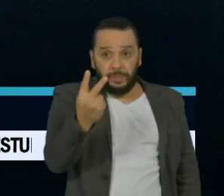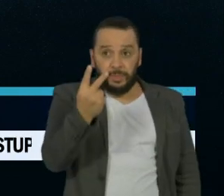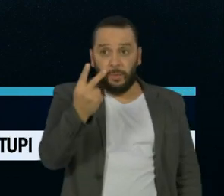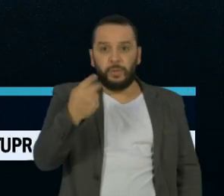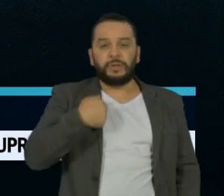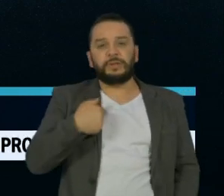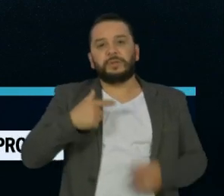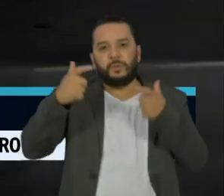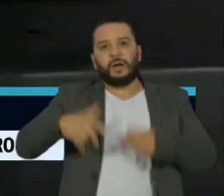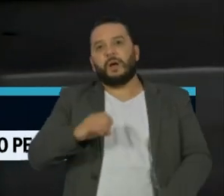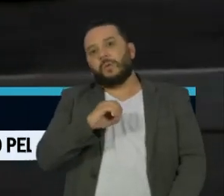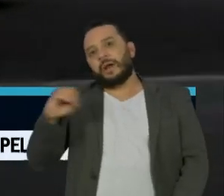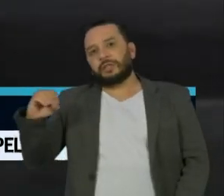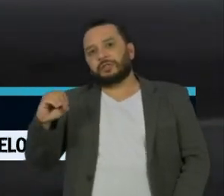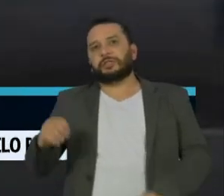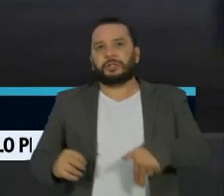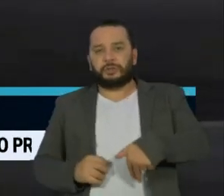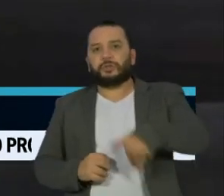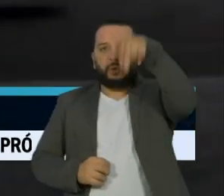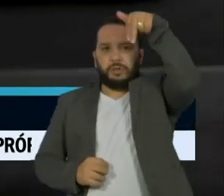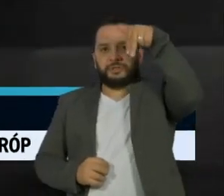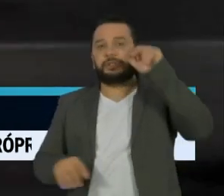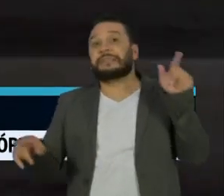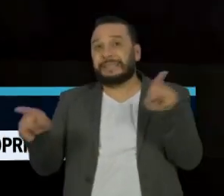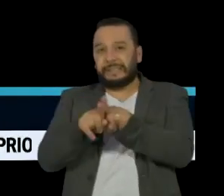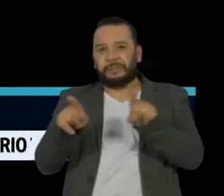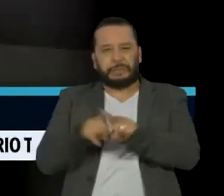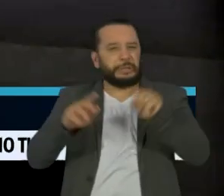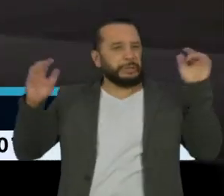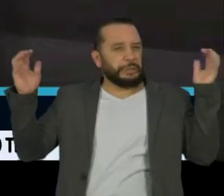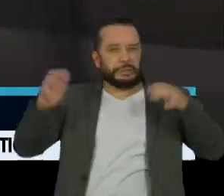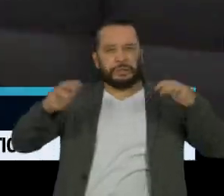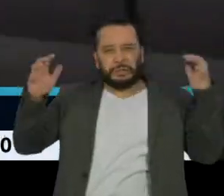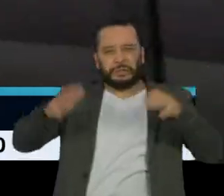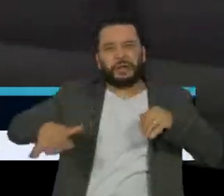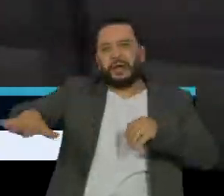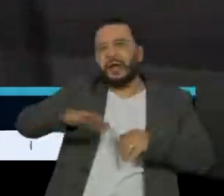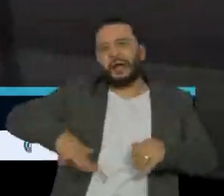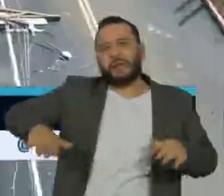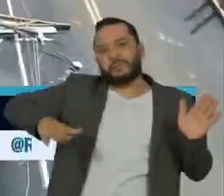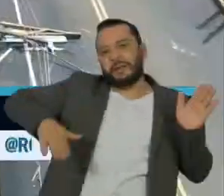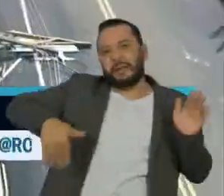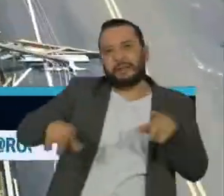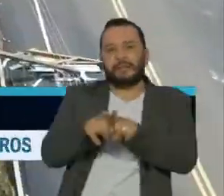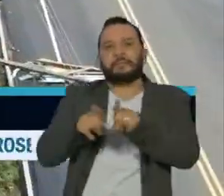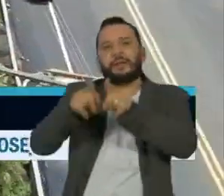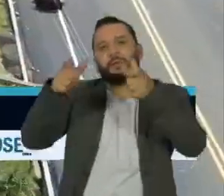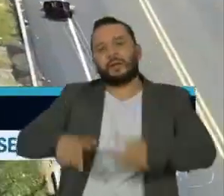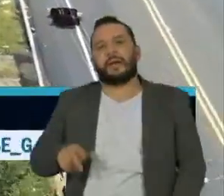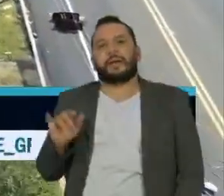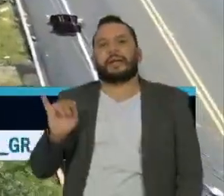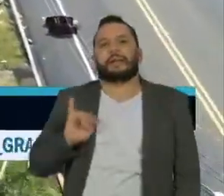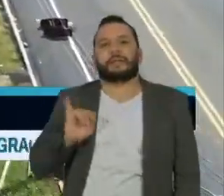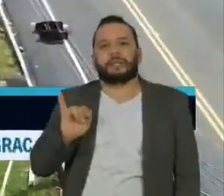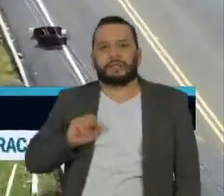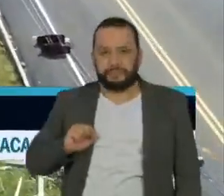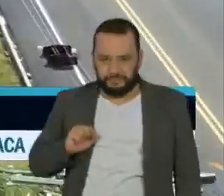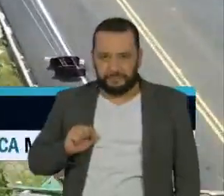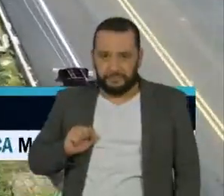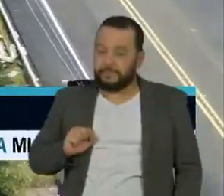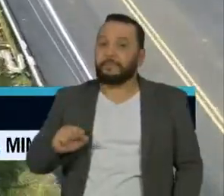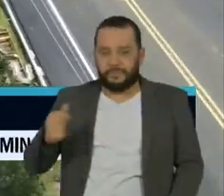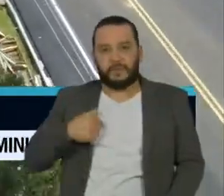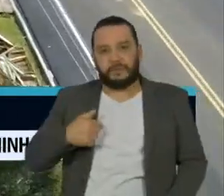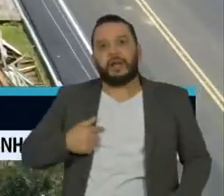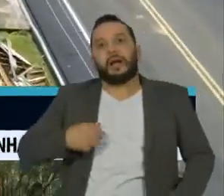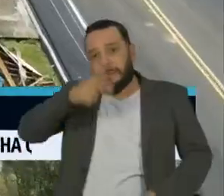meio oeste e no norte e tempestades em todo o litoral e no vale do Itajaí. De acordo com dados da Defesa Civil,